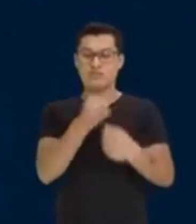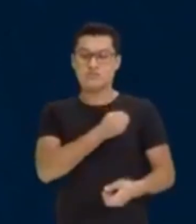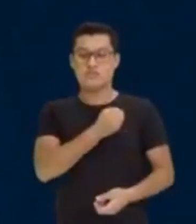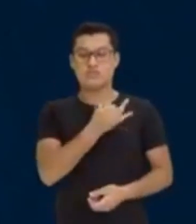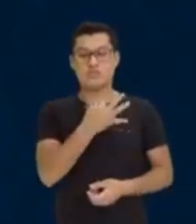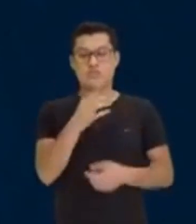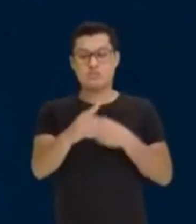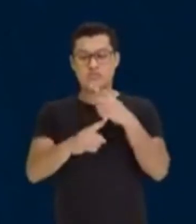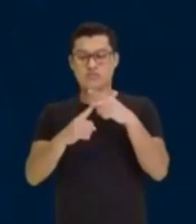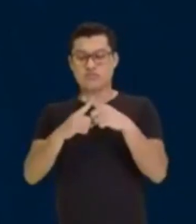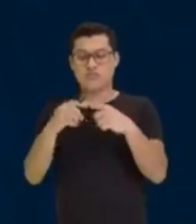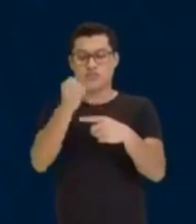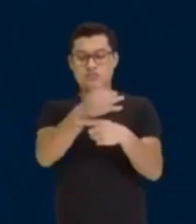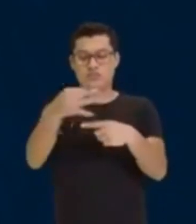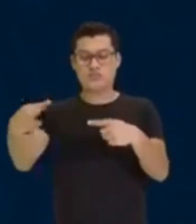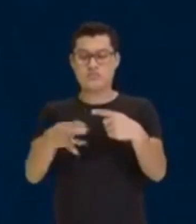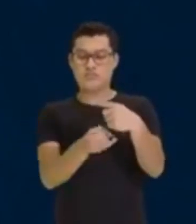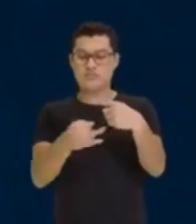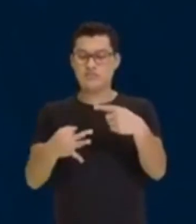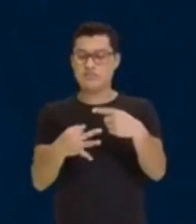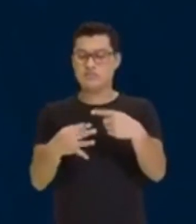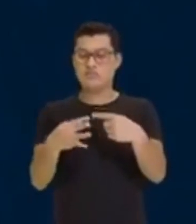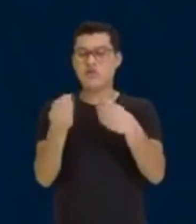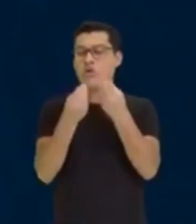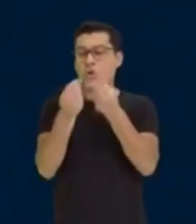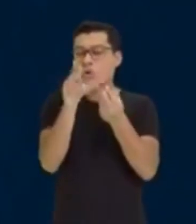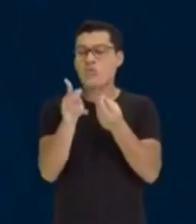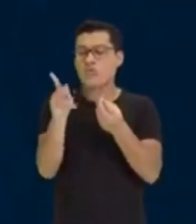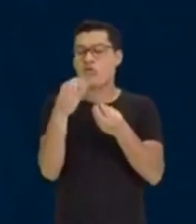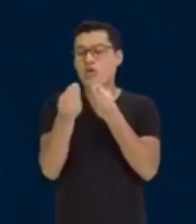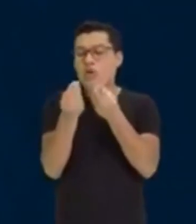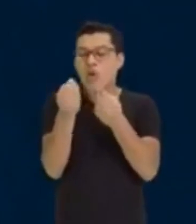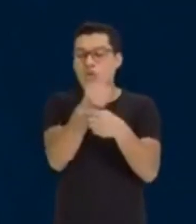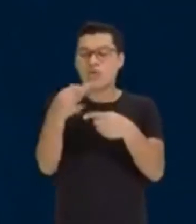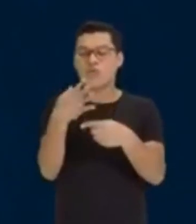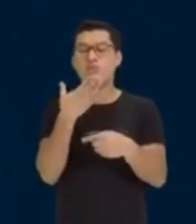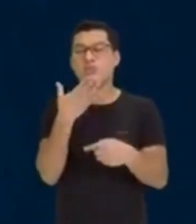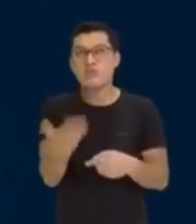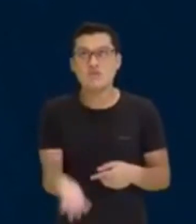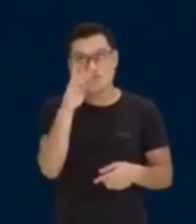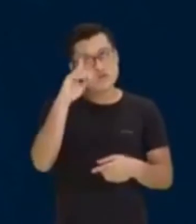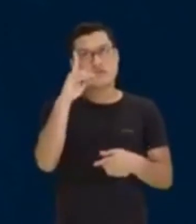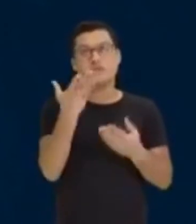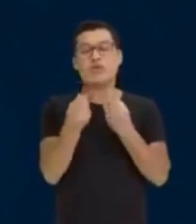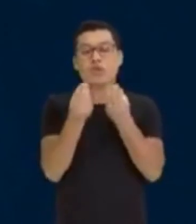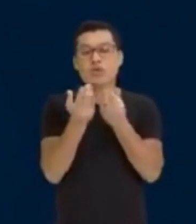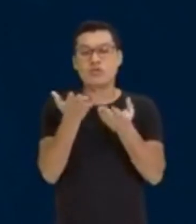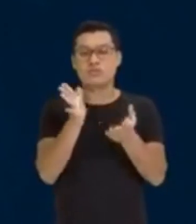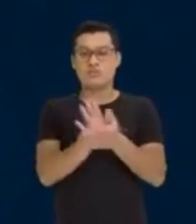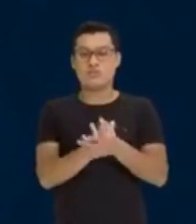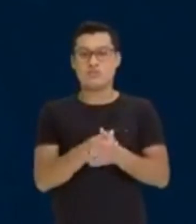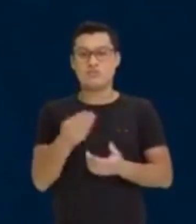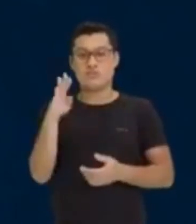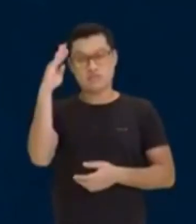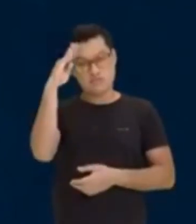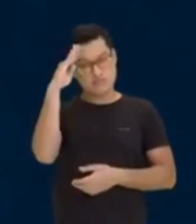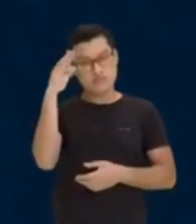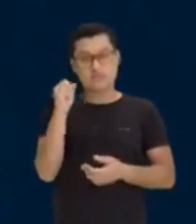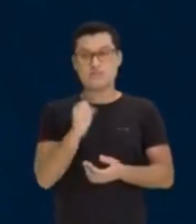multiplicar por uma fração. Pessoal, pelo amor de Deus, que fração é essa? A fração que está associada aos soldados.